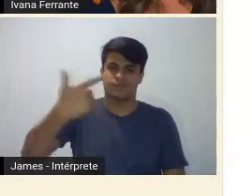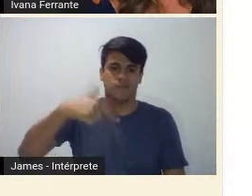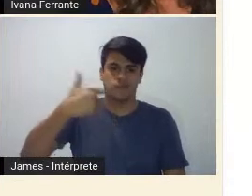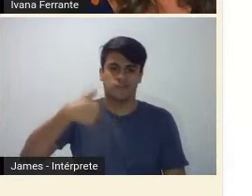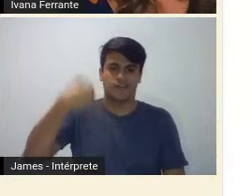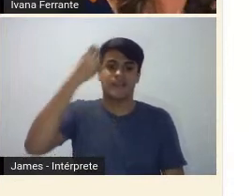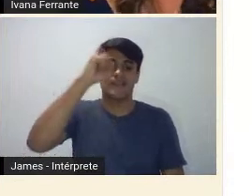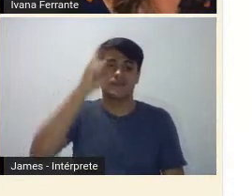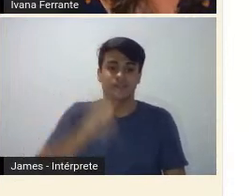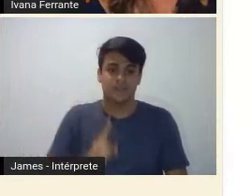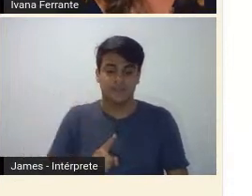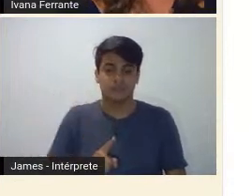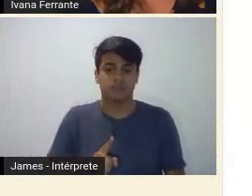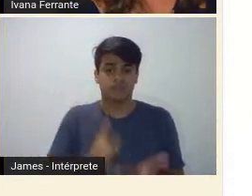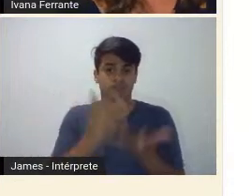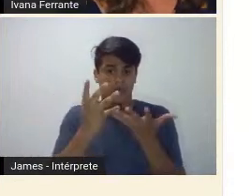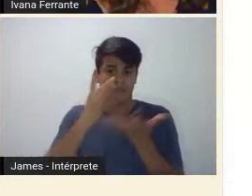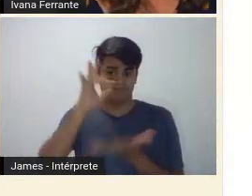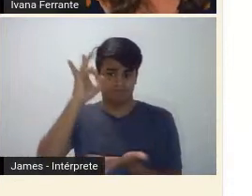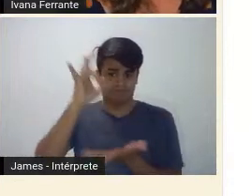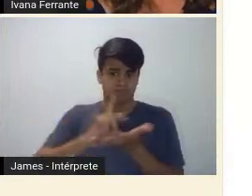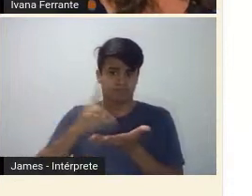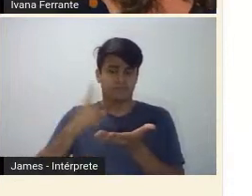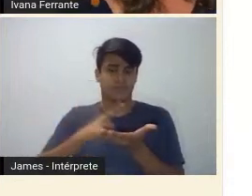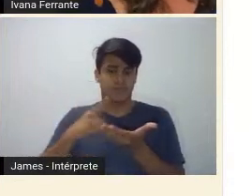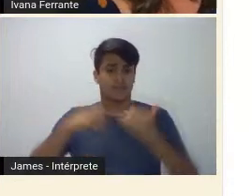queriam uma ruptura e queriam uma arte nova.